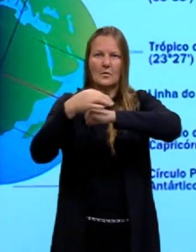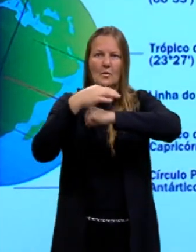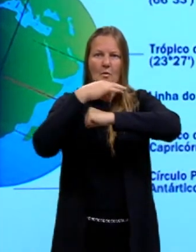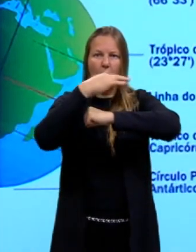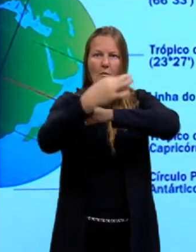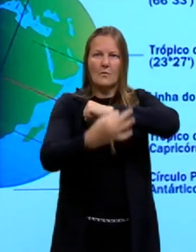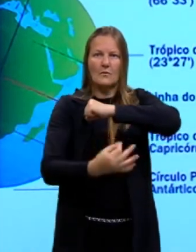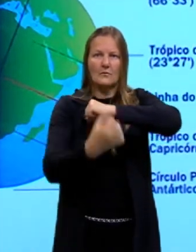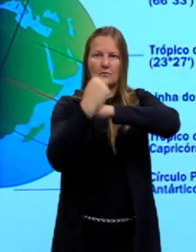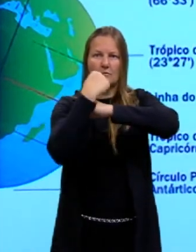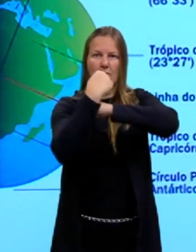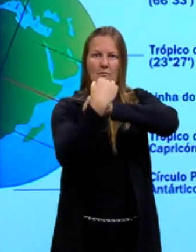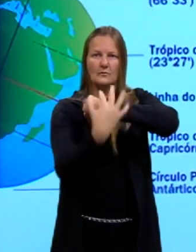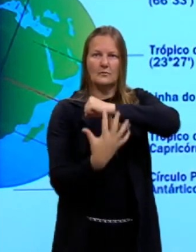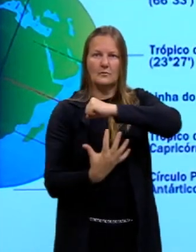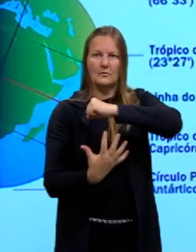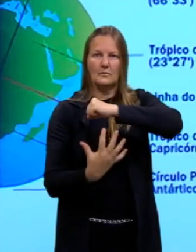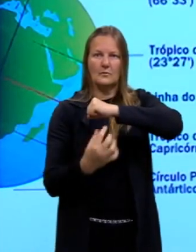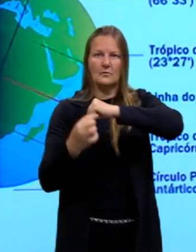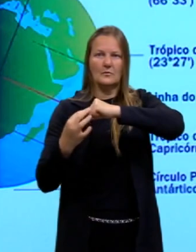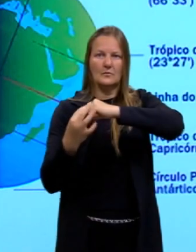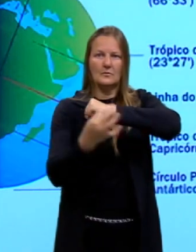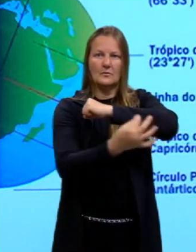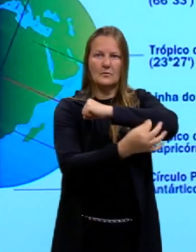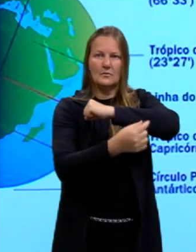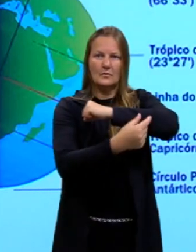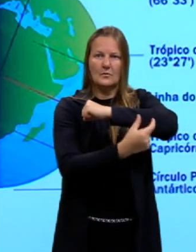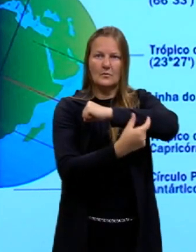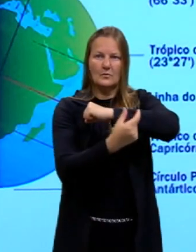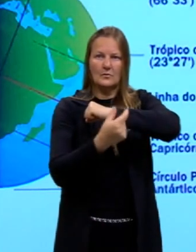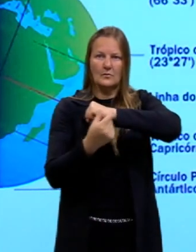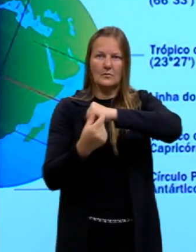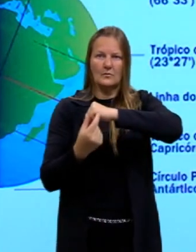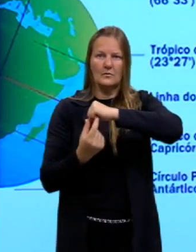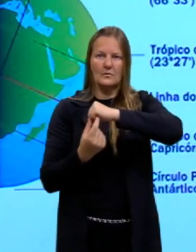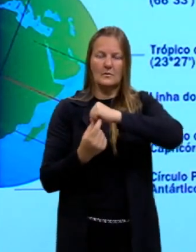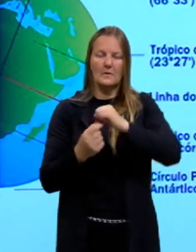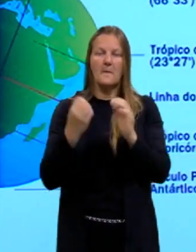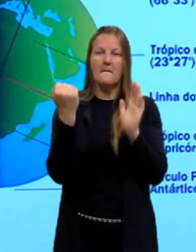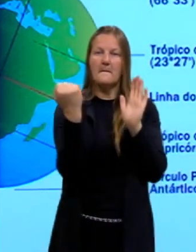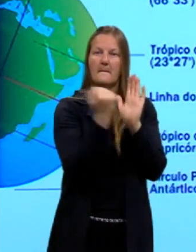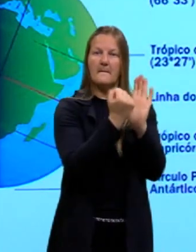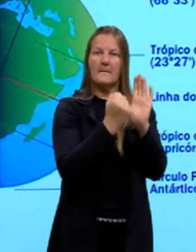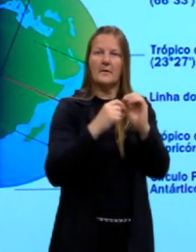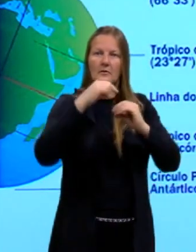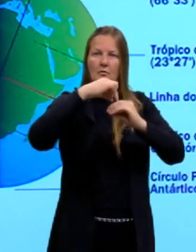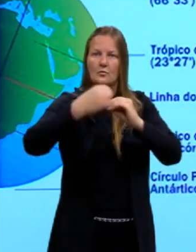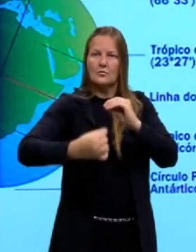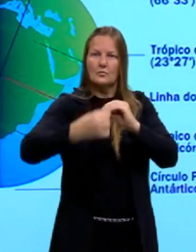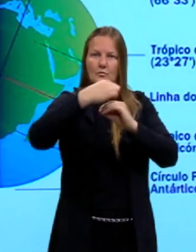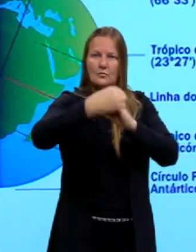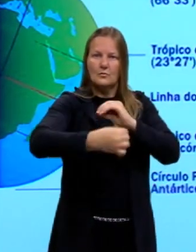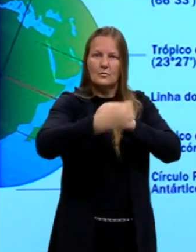distância que essas linhas têm em relação aos seus marcos, a gente vai chamar ou de latitude ou de